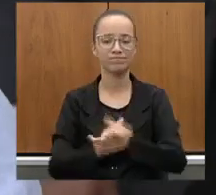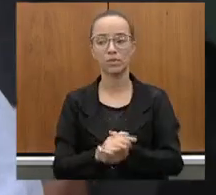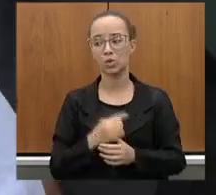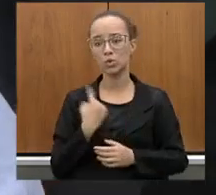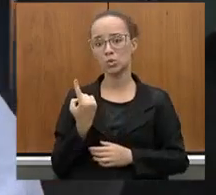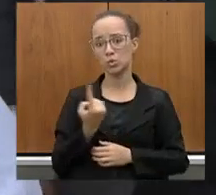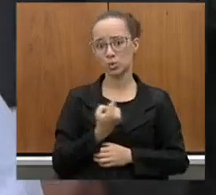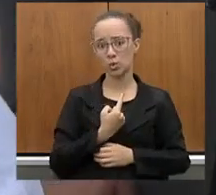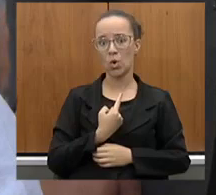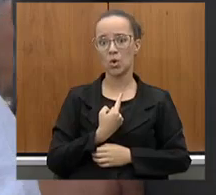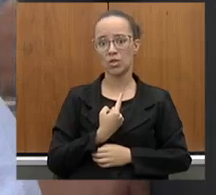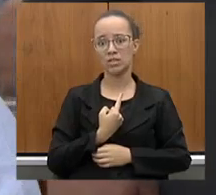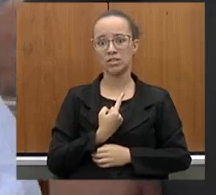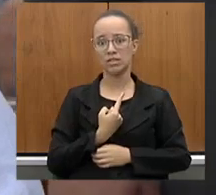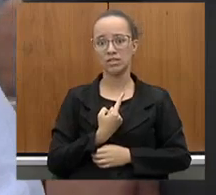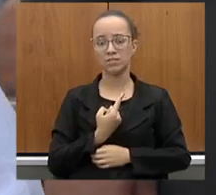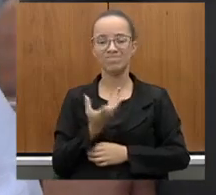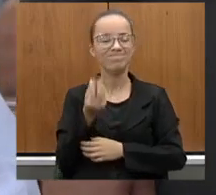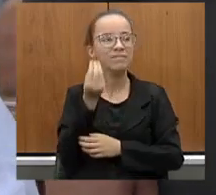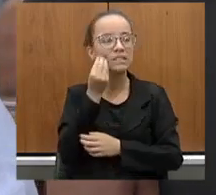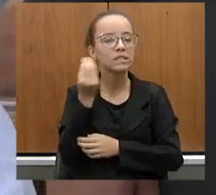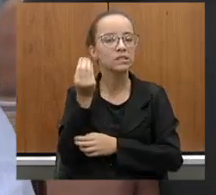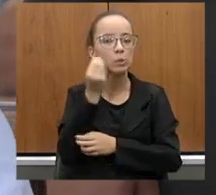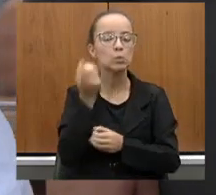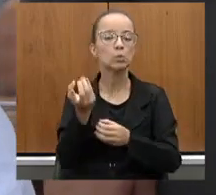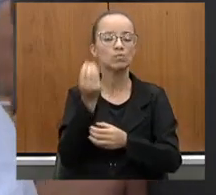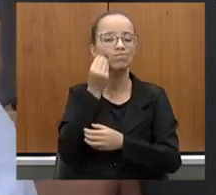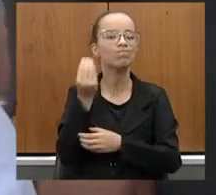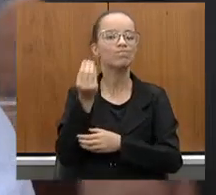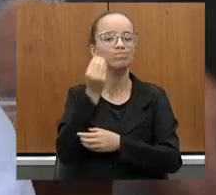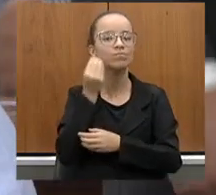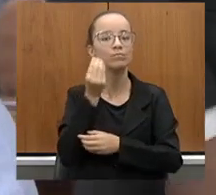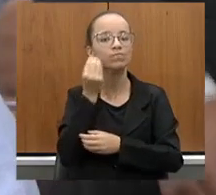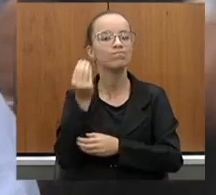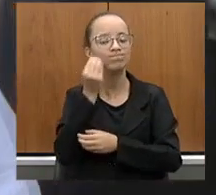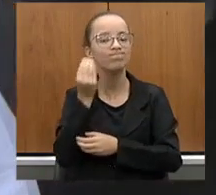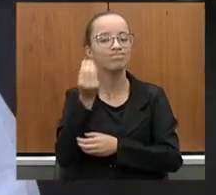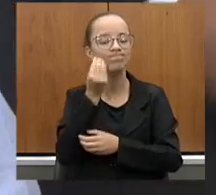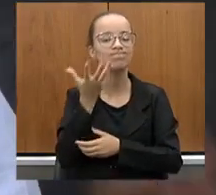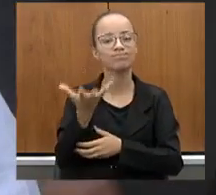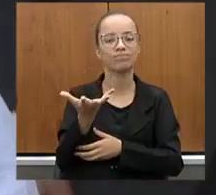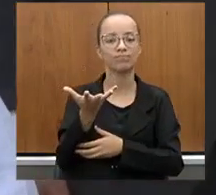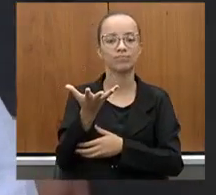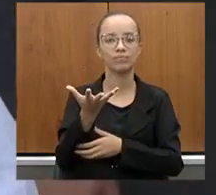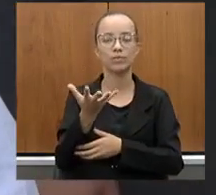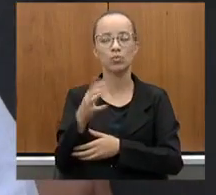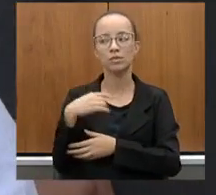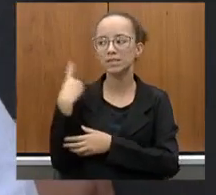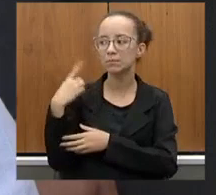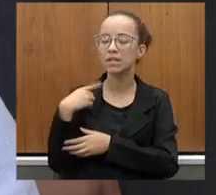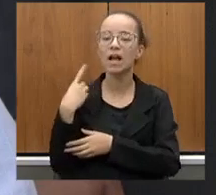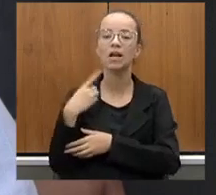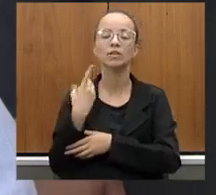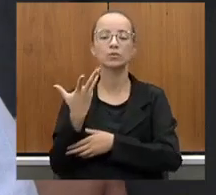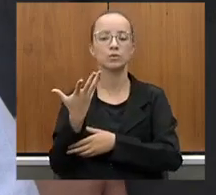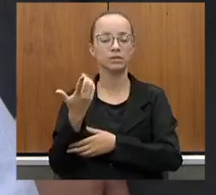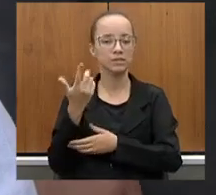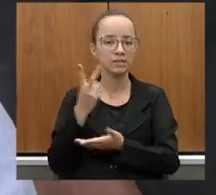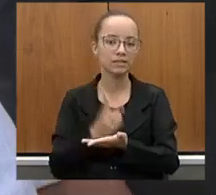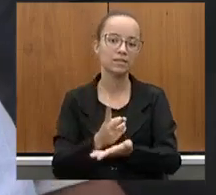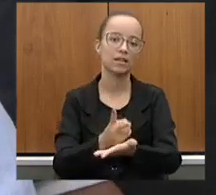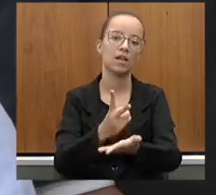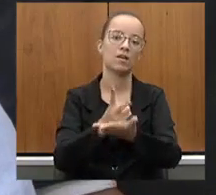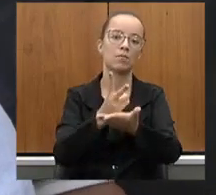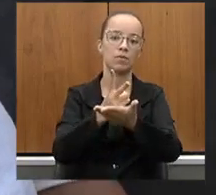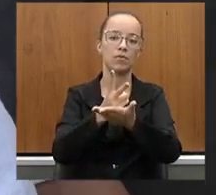recuperou integralmente, está praticamente concluindo toda a recuperação da 367, o deputado sempre foi alguém que cobrou,